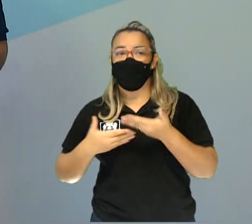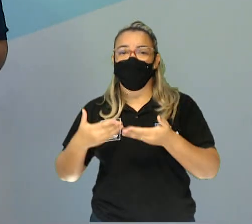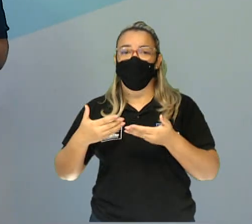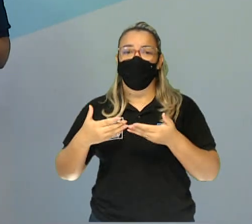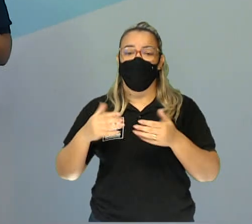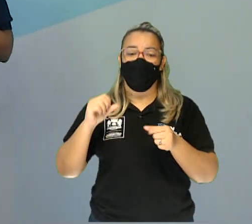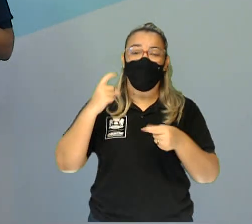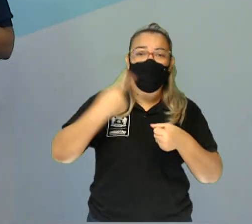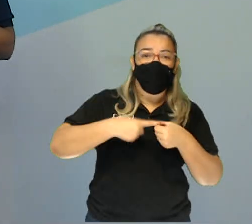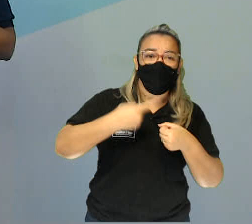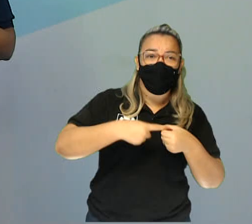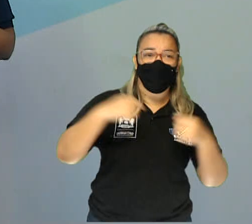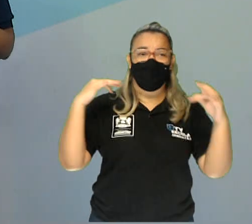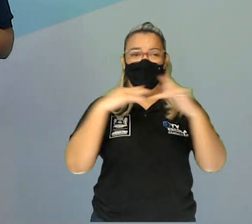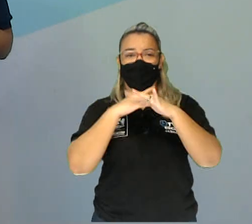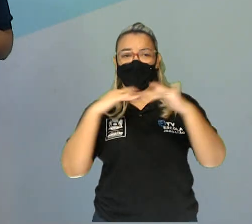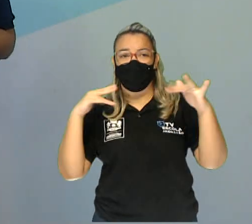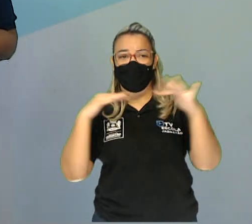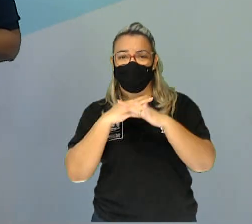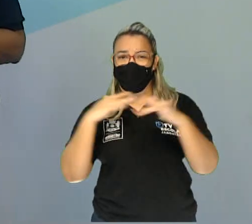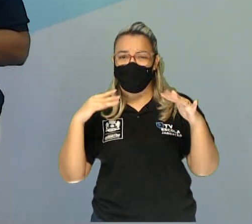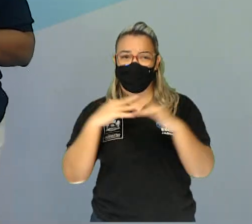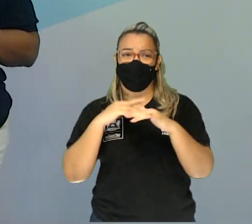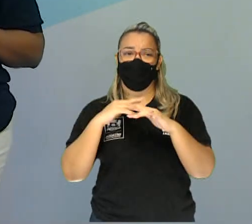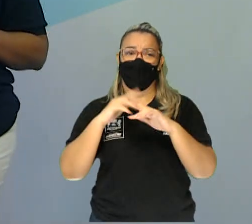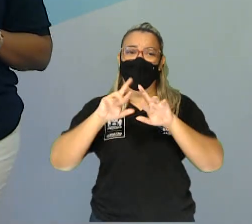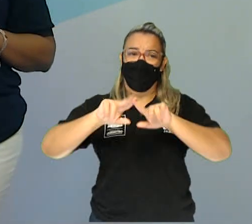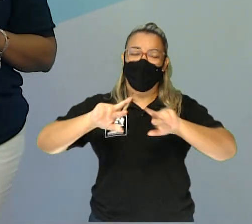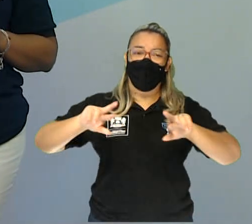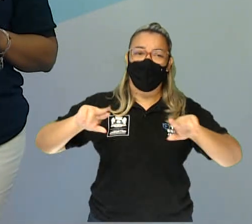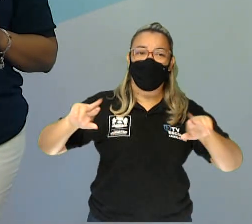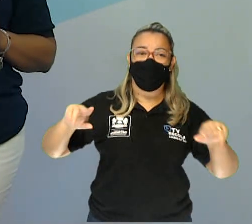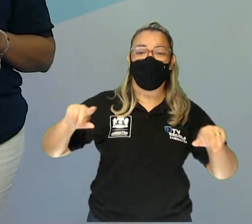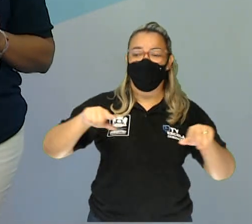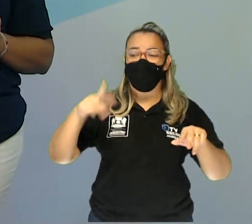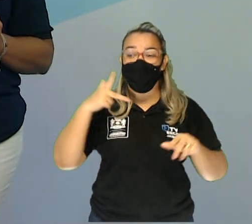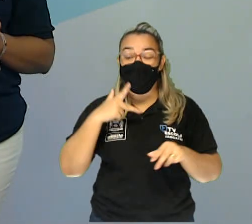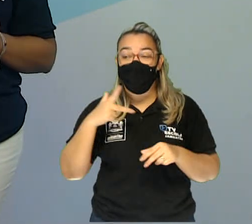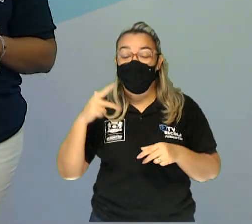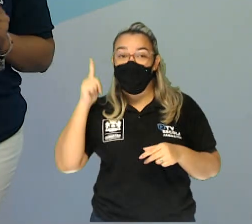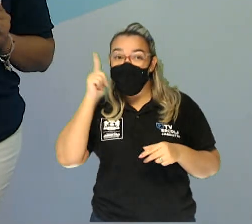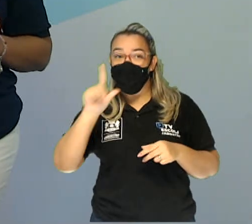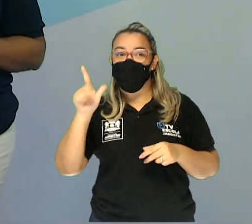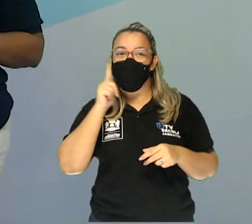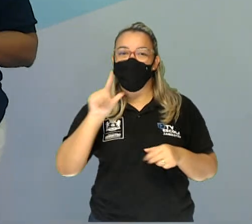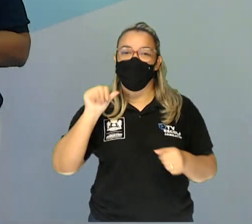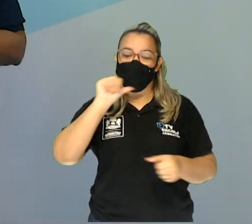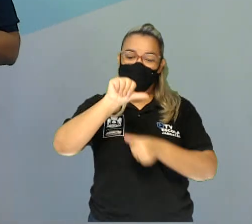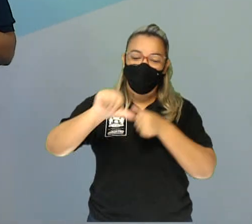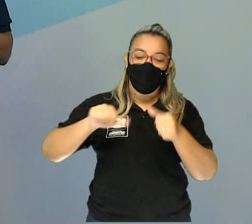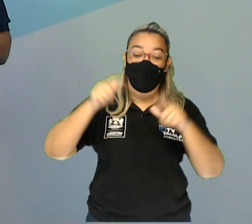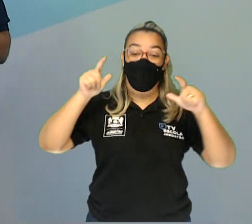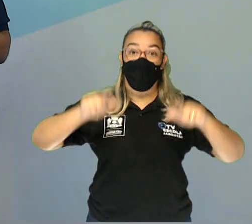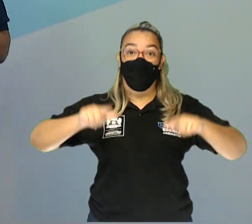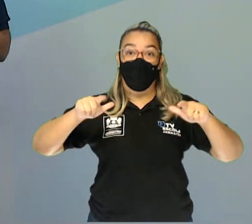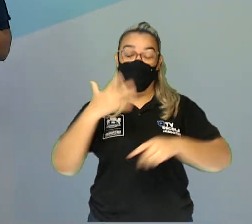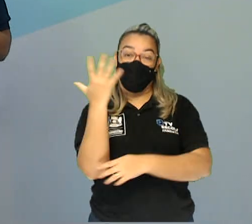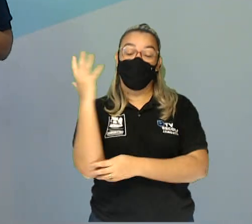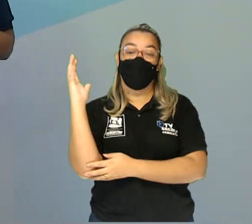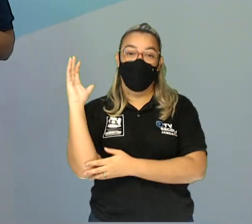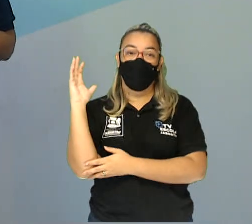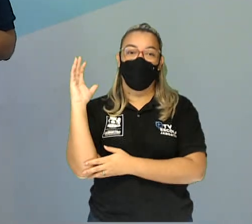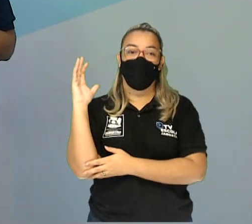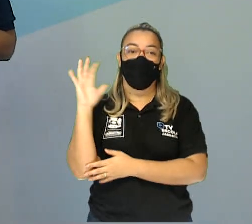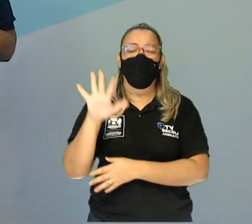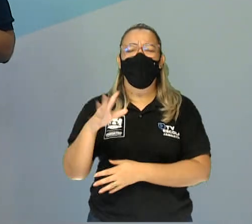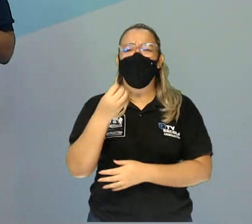de um bairro, de uma cidade, enfim, de uma conquista que alterou a paisagem, que alterou o ambiente. É importante